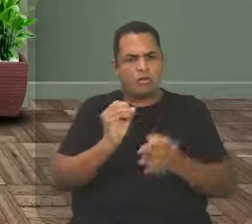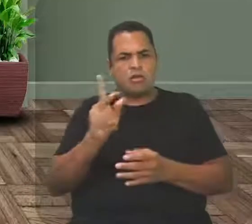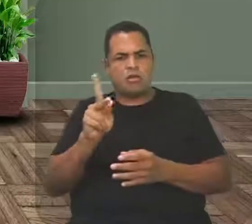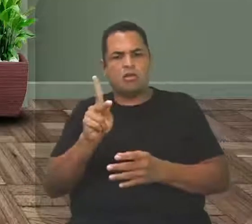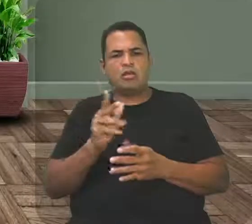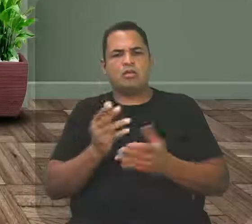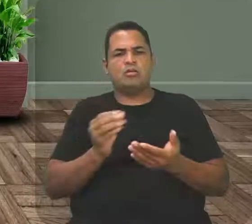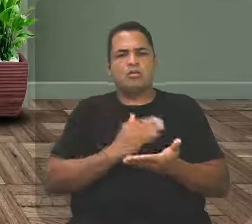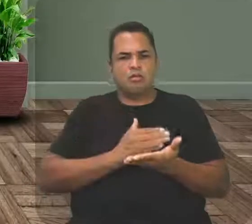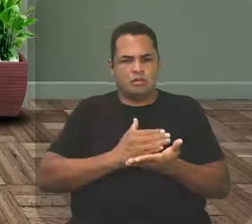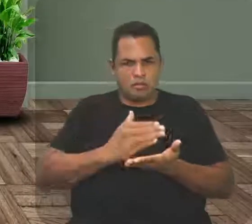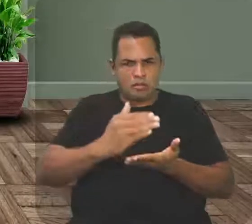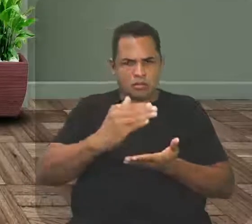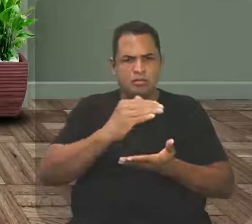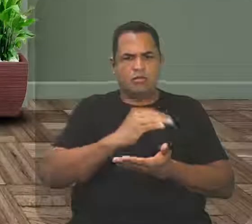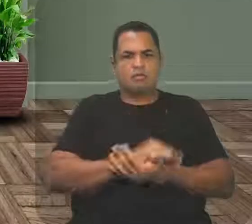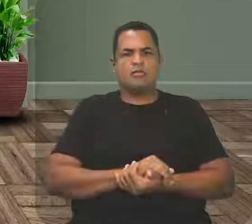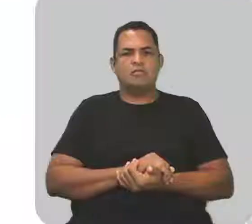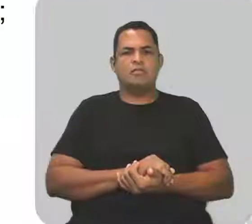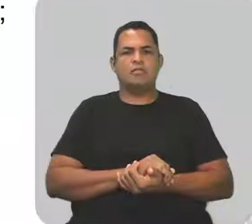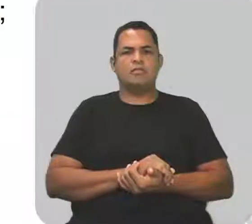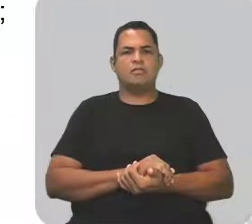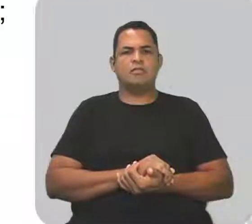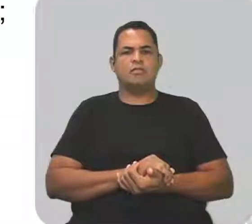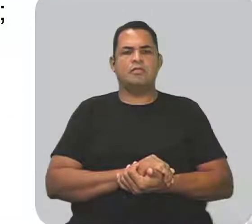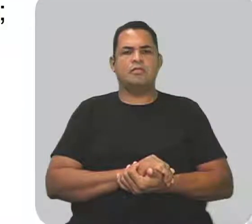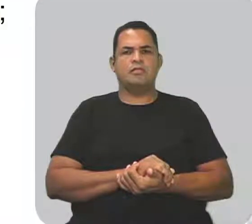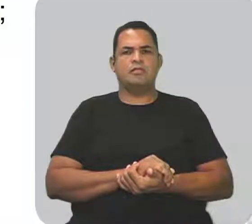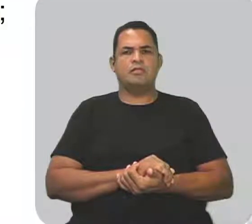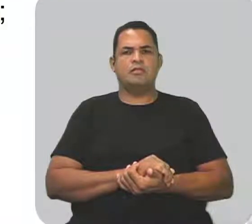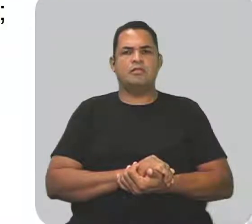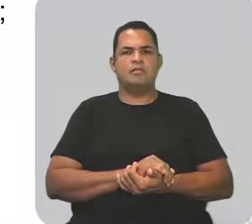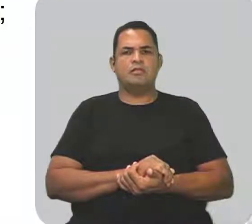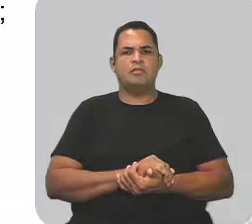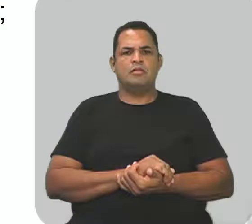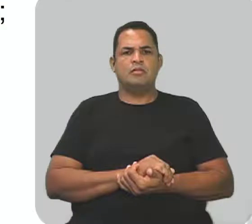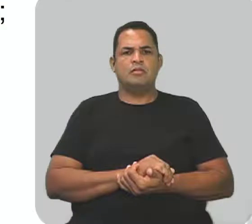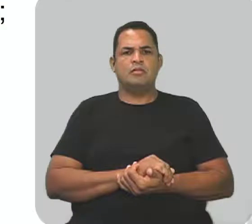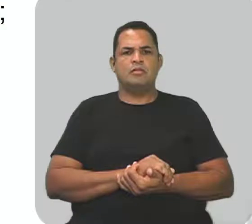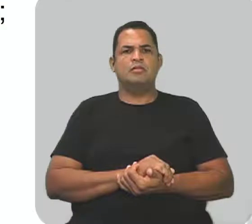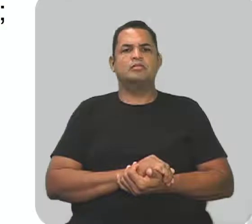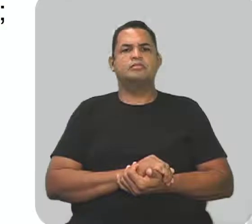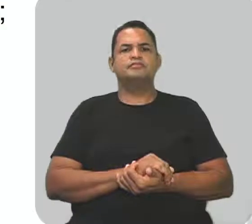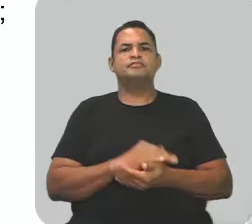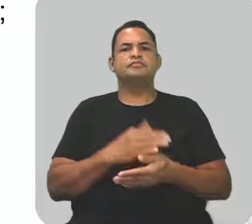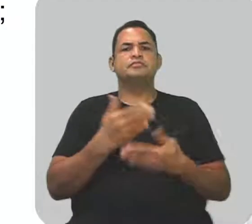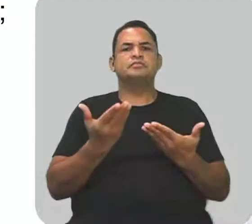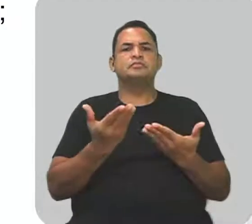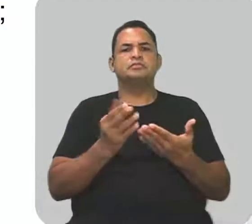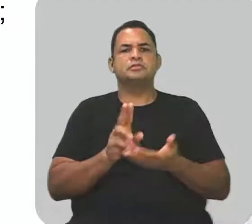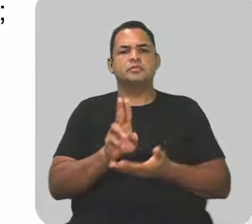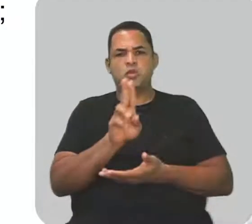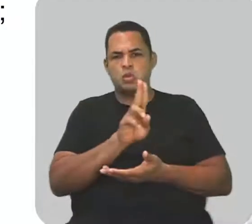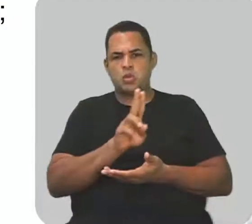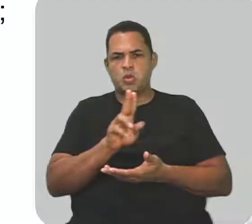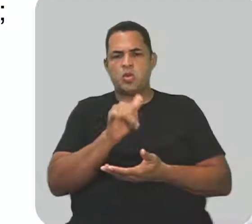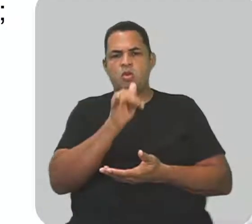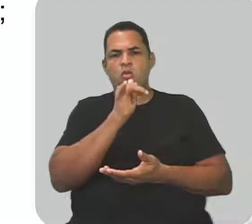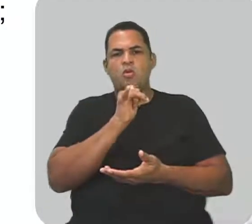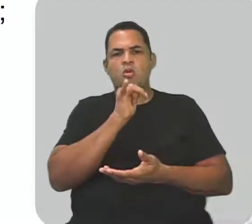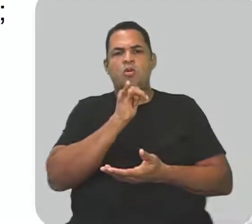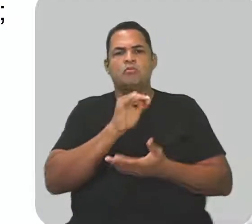Vamos avançando? Vamos lá! Márcia, vamos aí agora dizer para o nosso aluno, através desse exemplo